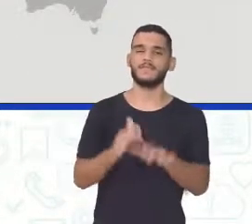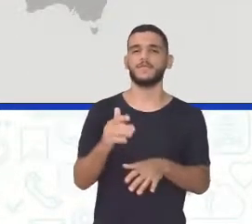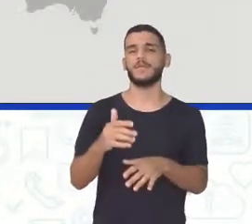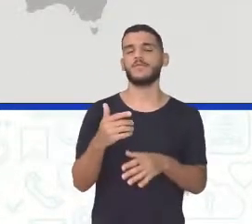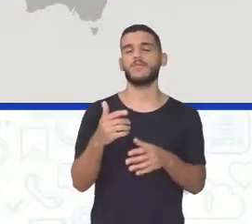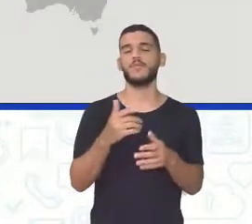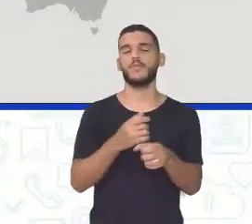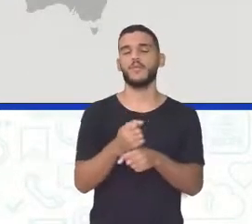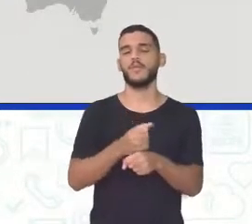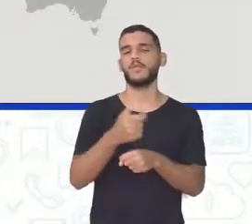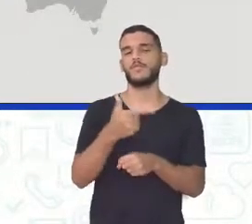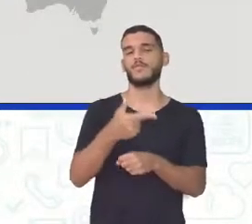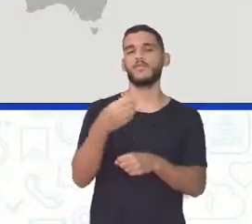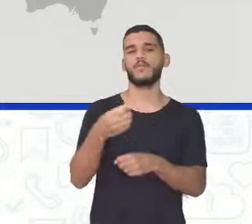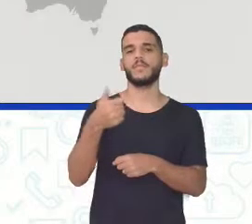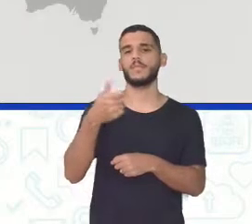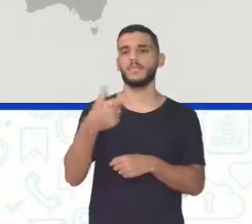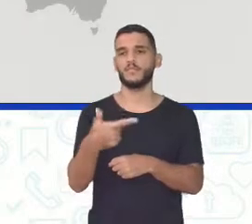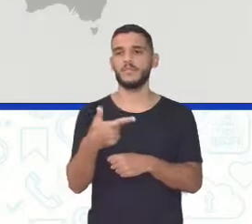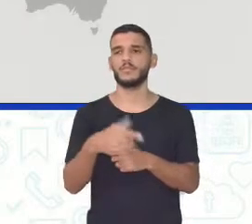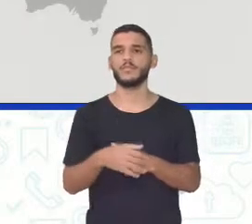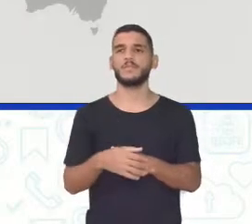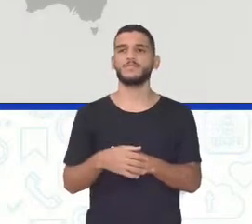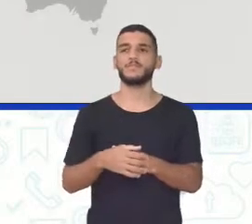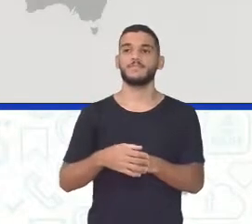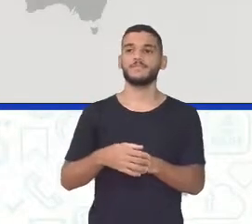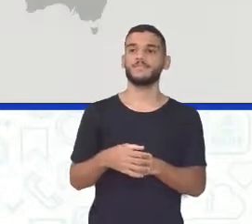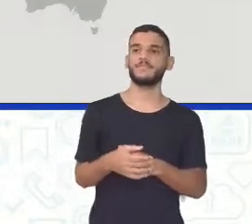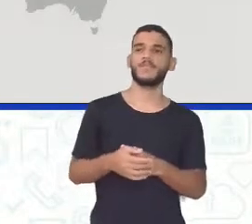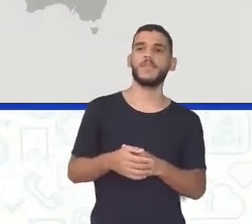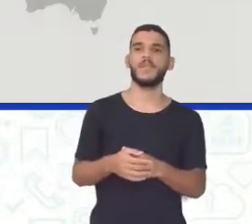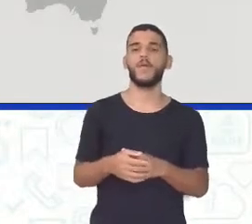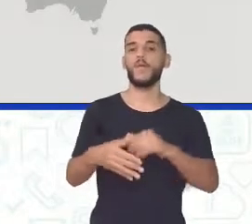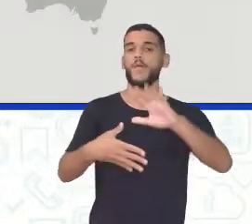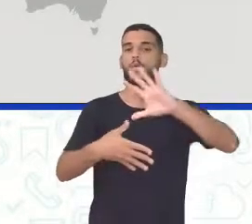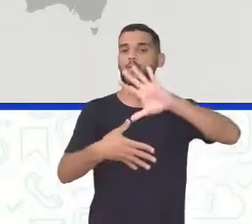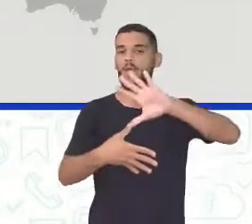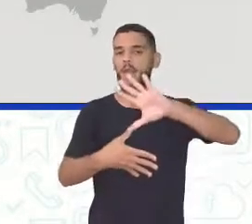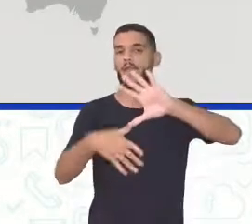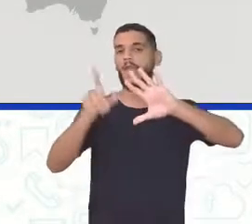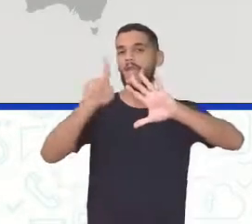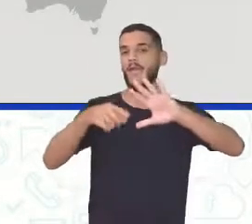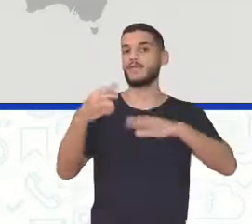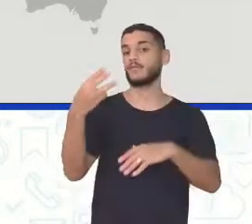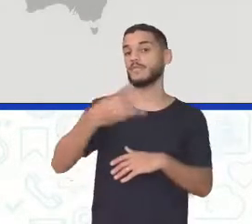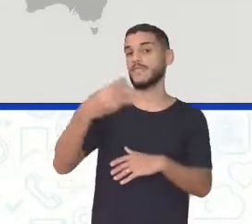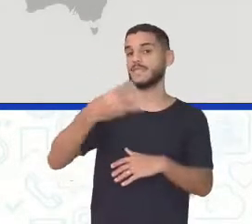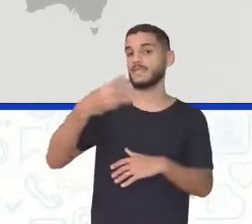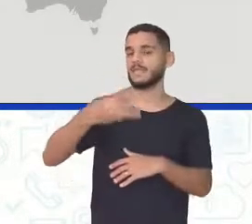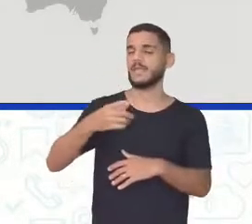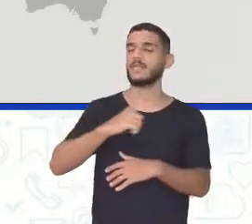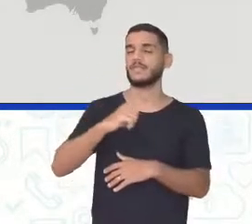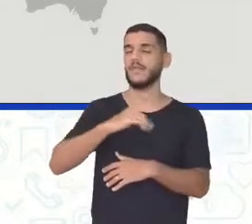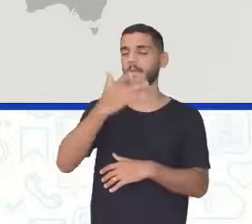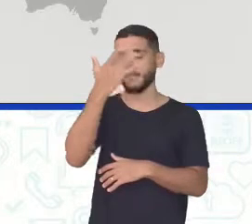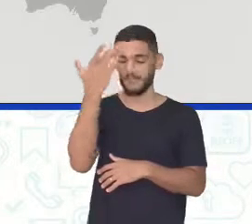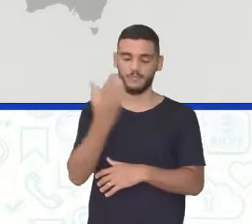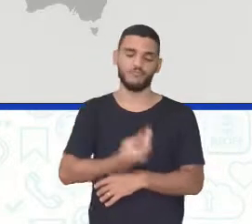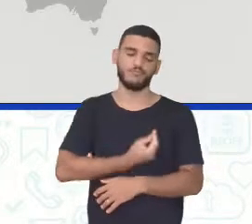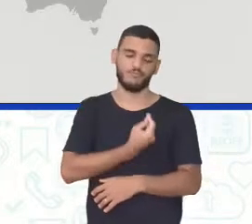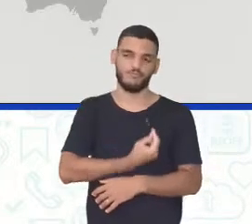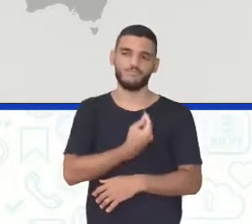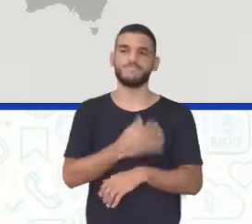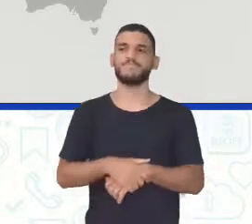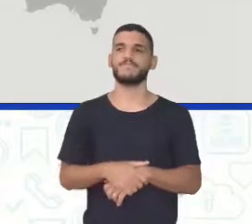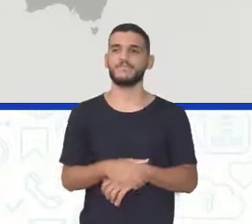americano É o terceiro mais habitado Ó O continente americano É o terceiro mais habitado